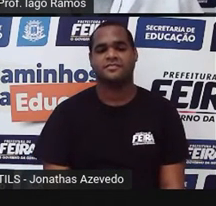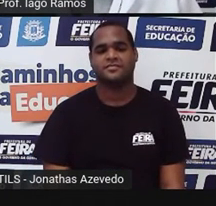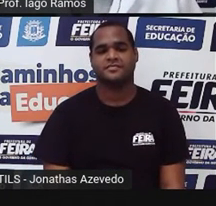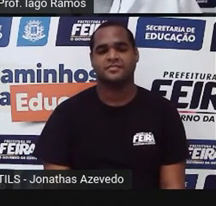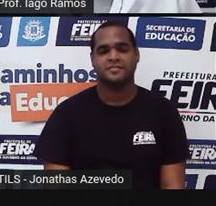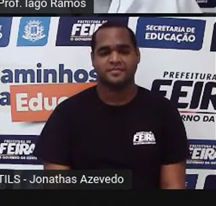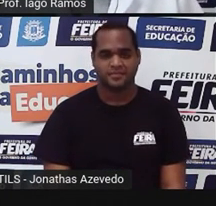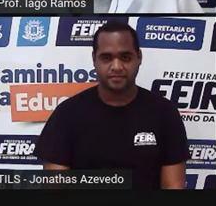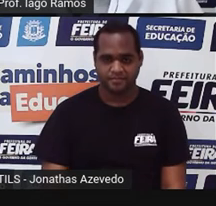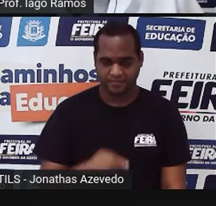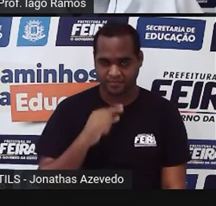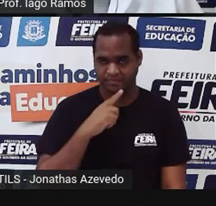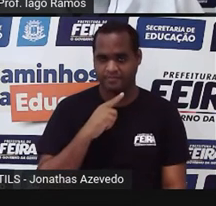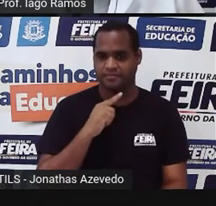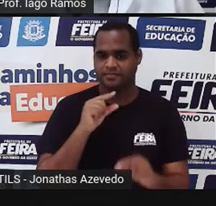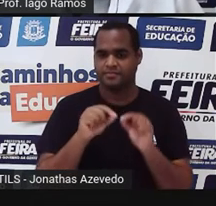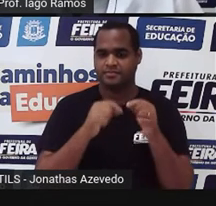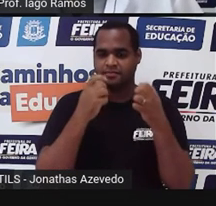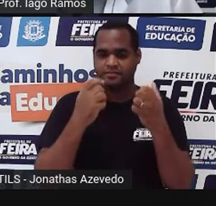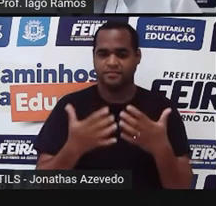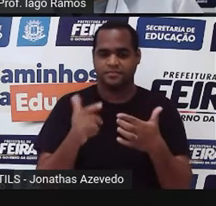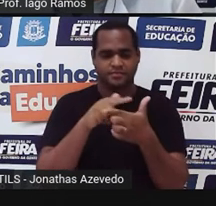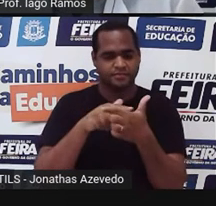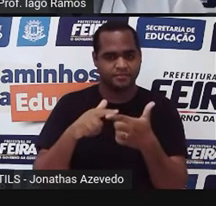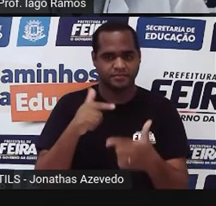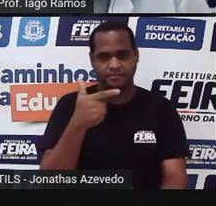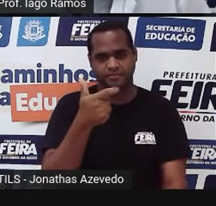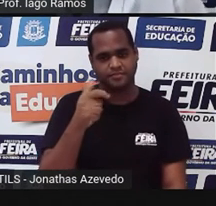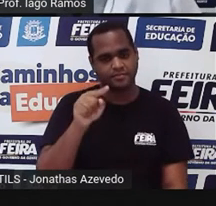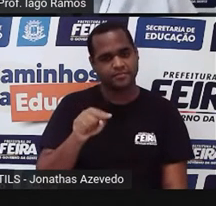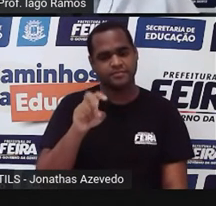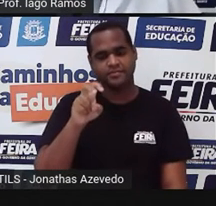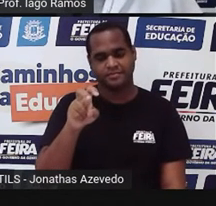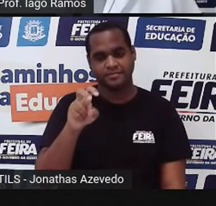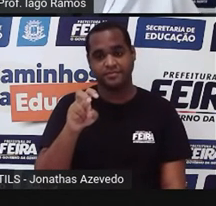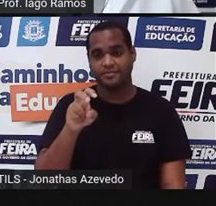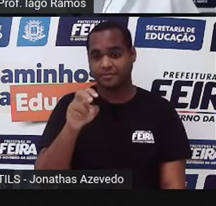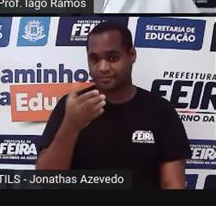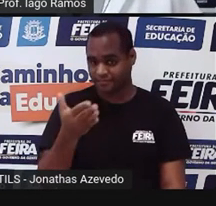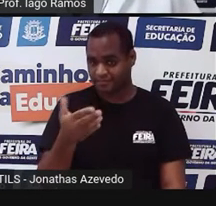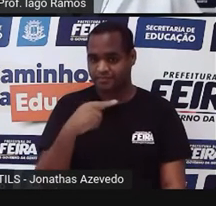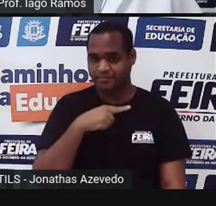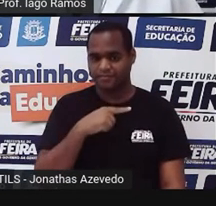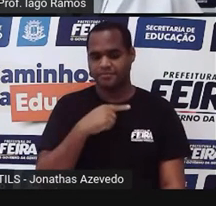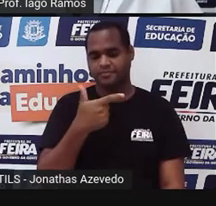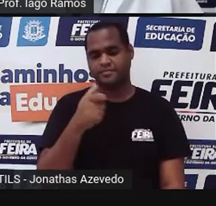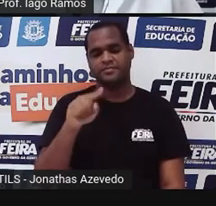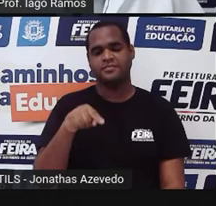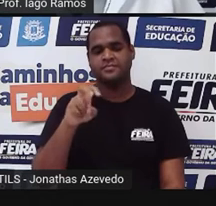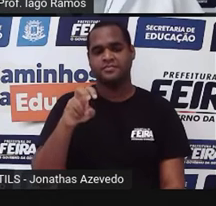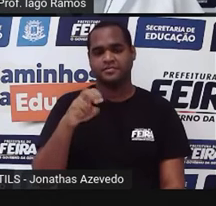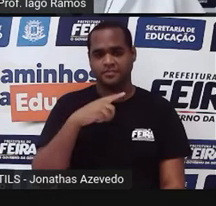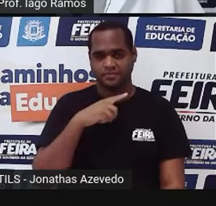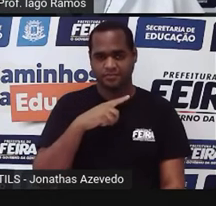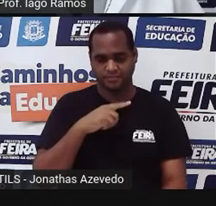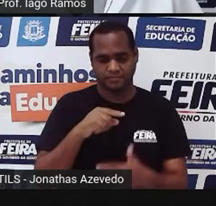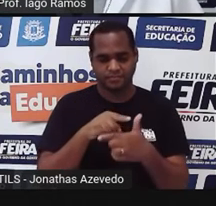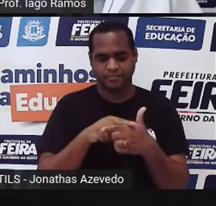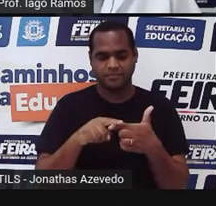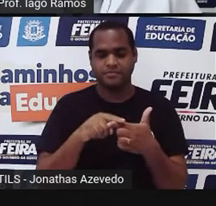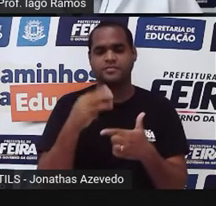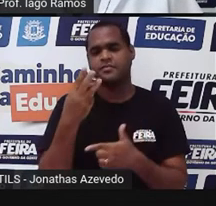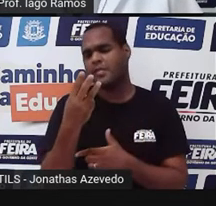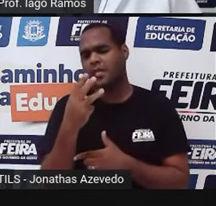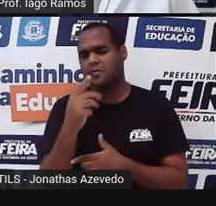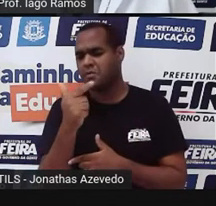Bom, como é que eu vou dividir esse número 21,5, que tem vírgula, pelo 3, que não tem